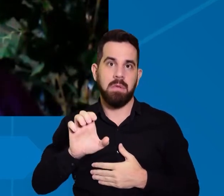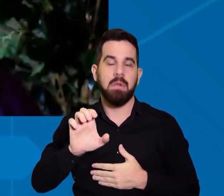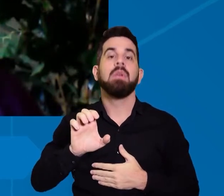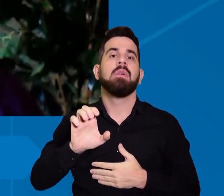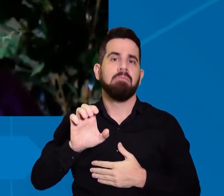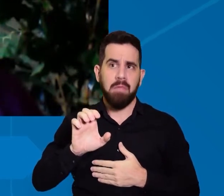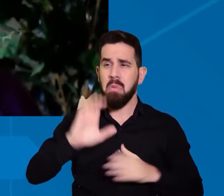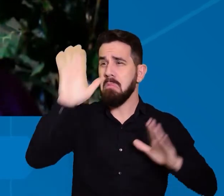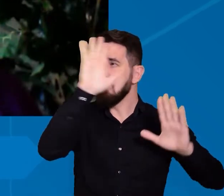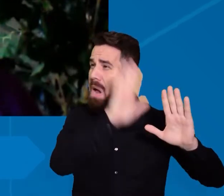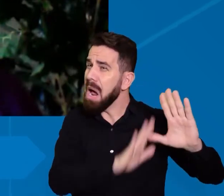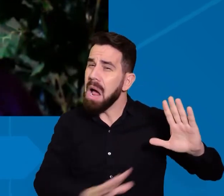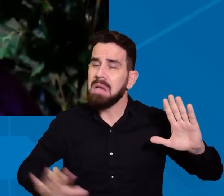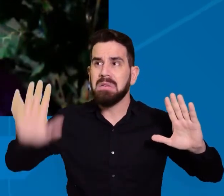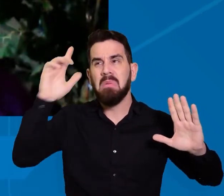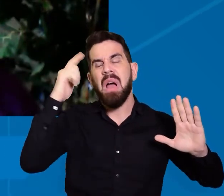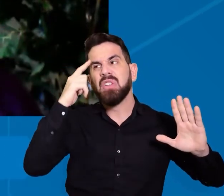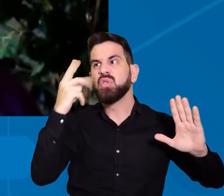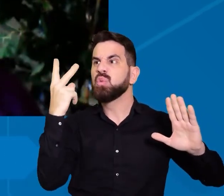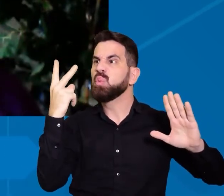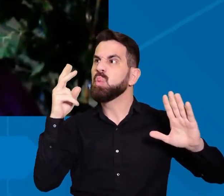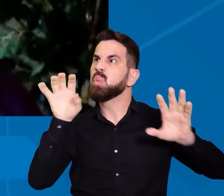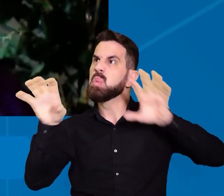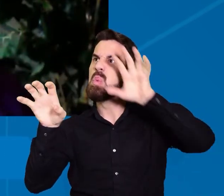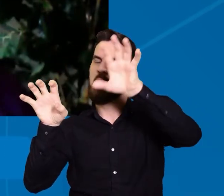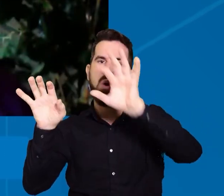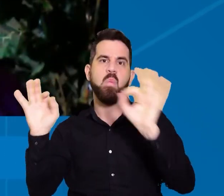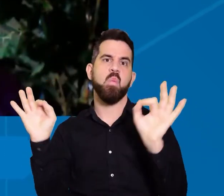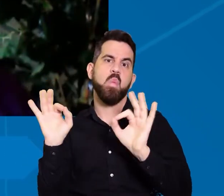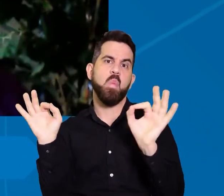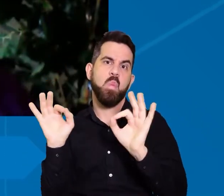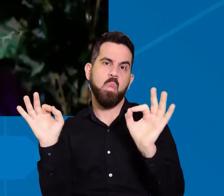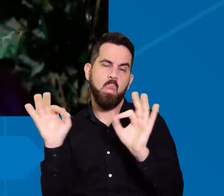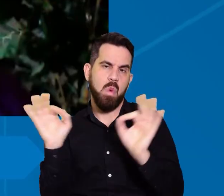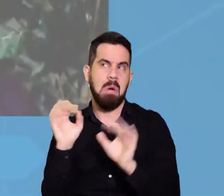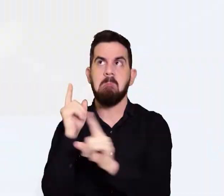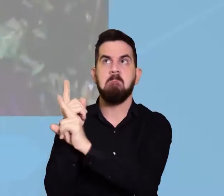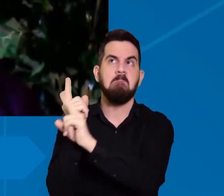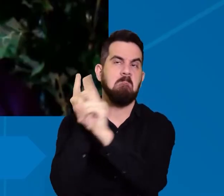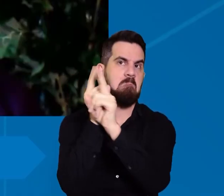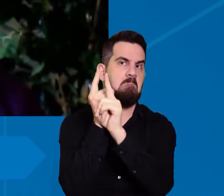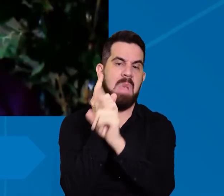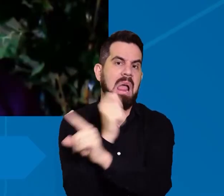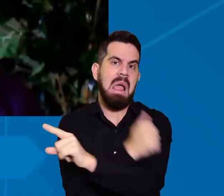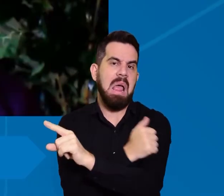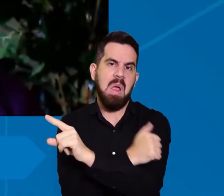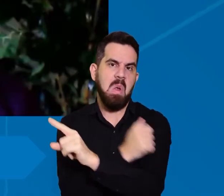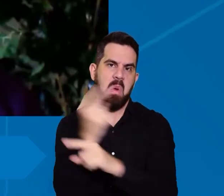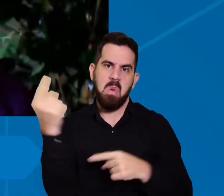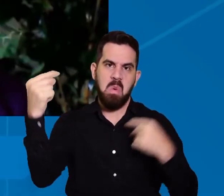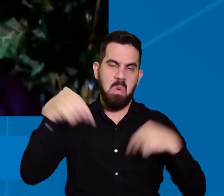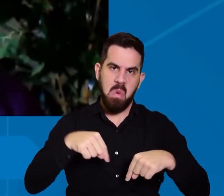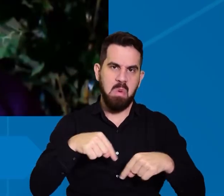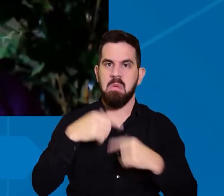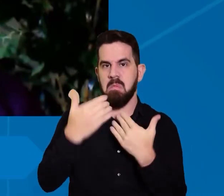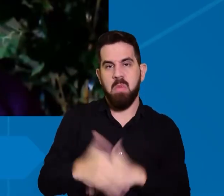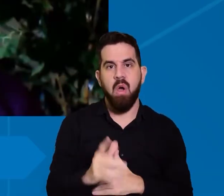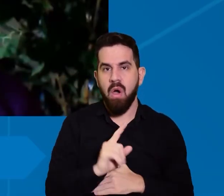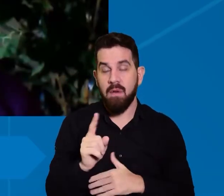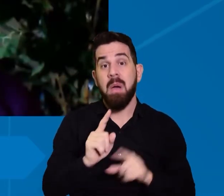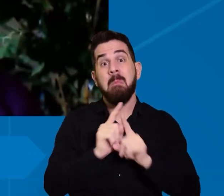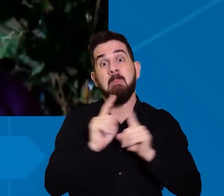de todo o Brasil, só duas regiões brasileiras que nós não identificamos candidato, para o país inteiro ela teve uma grande